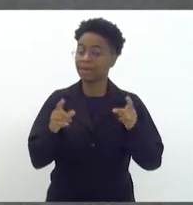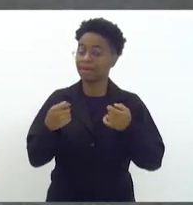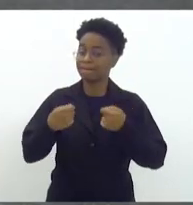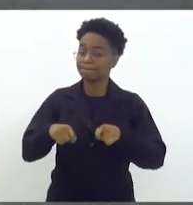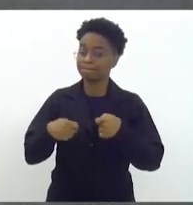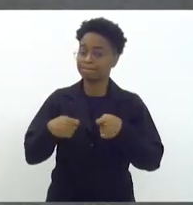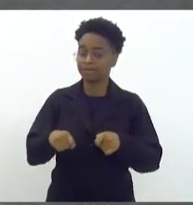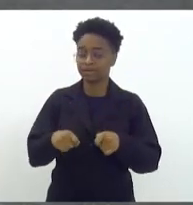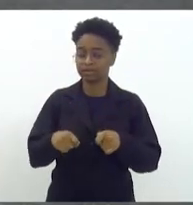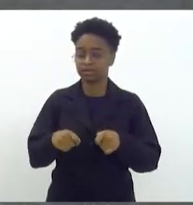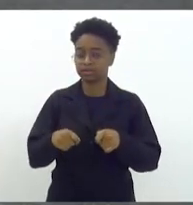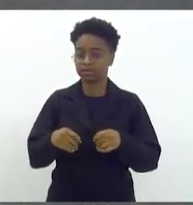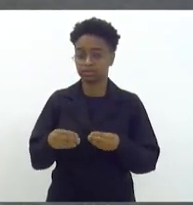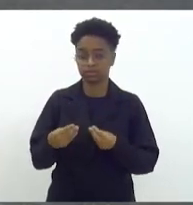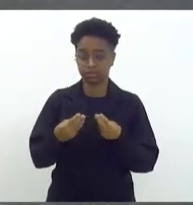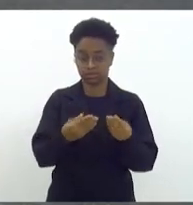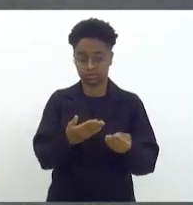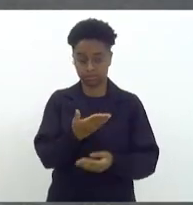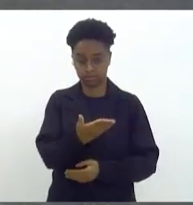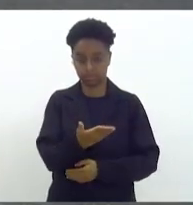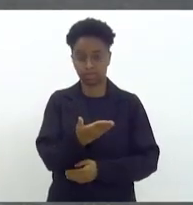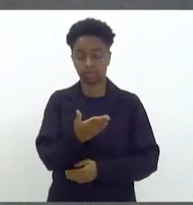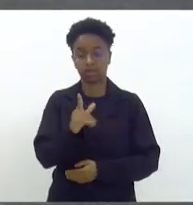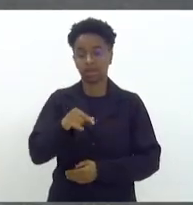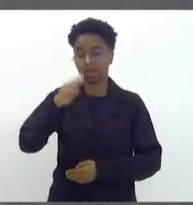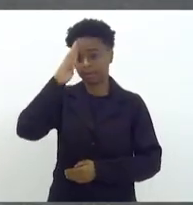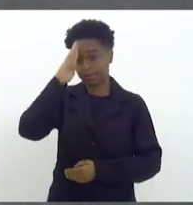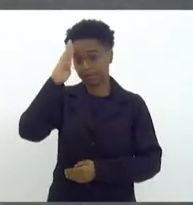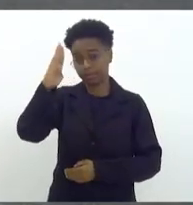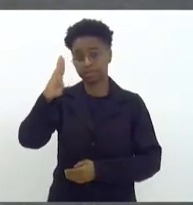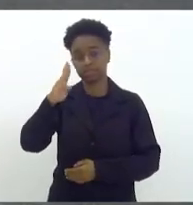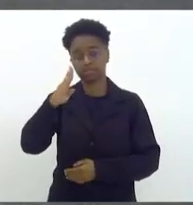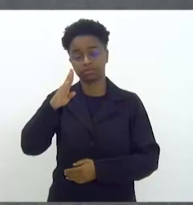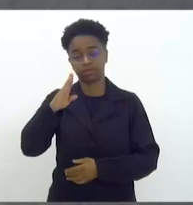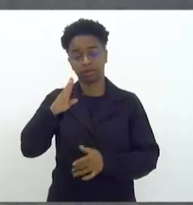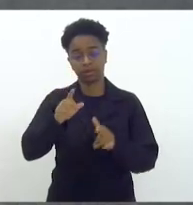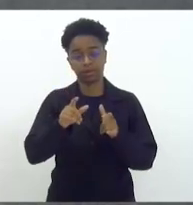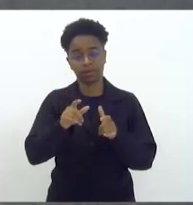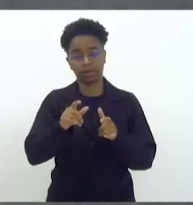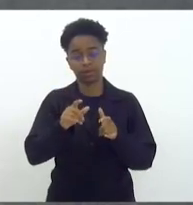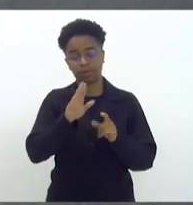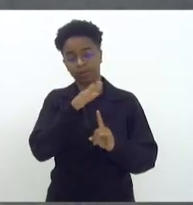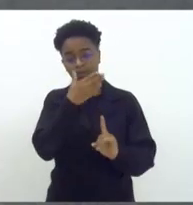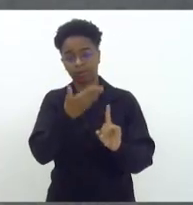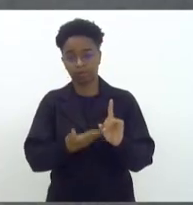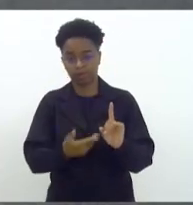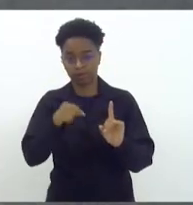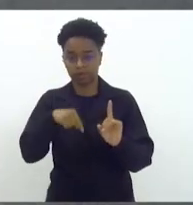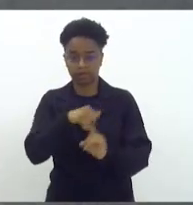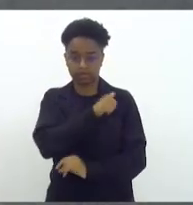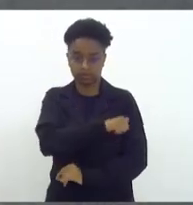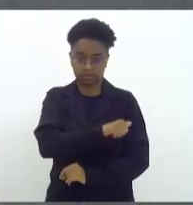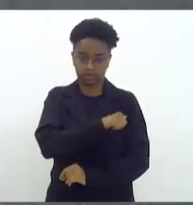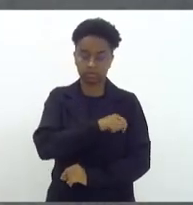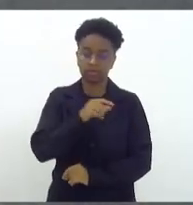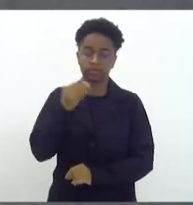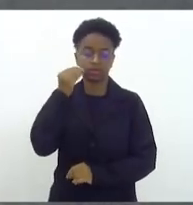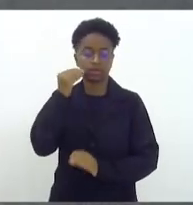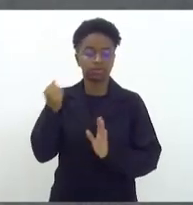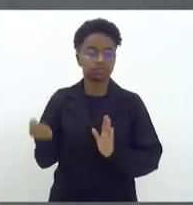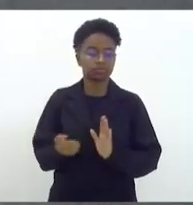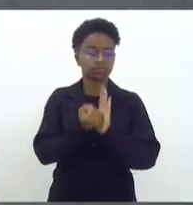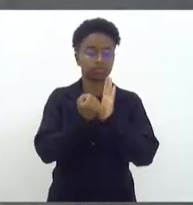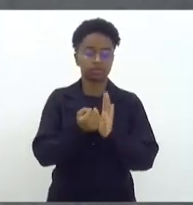entregar à Abner essa que é a maior condecoração fluminense, como forma de constar na nossa história